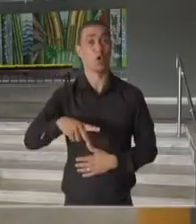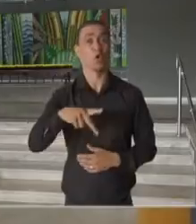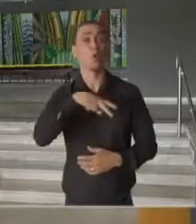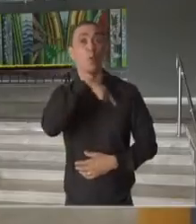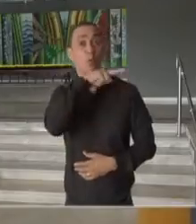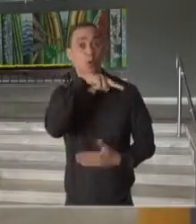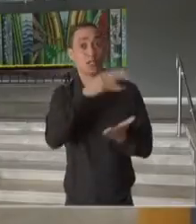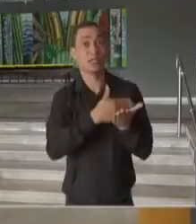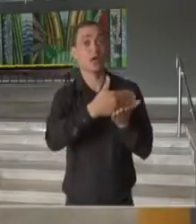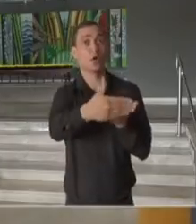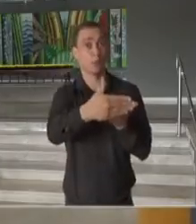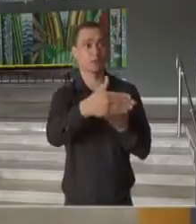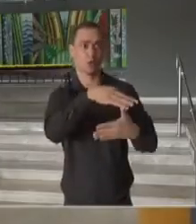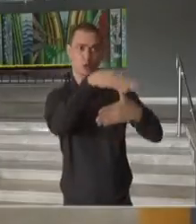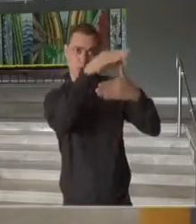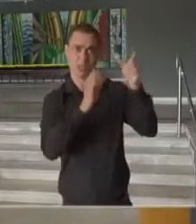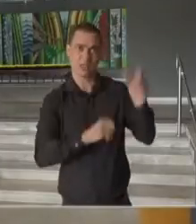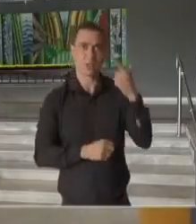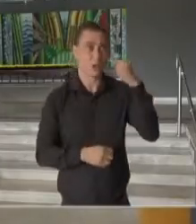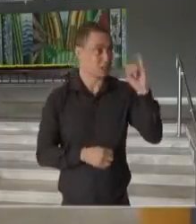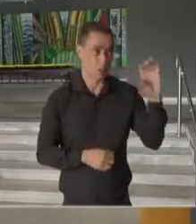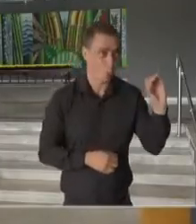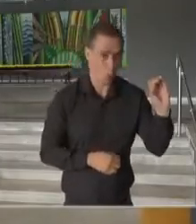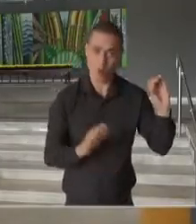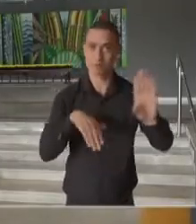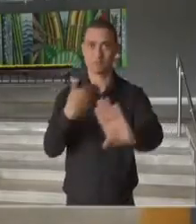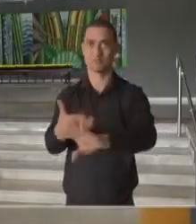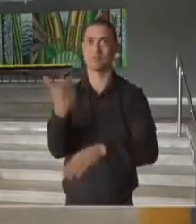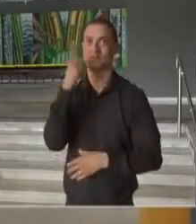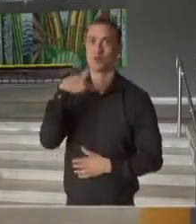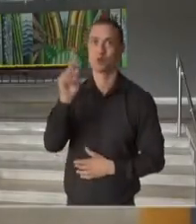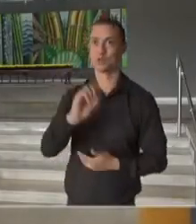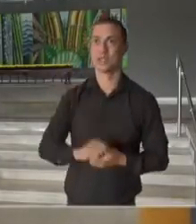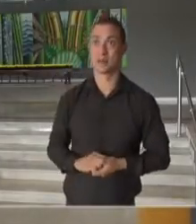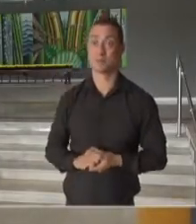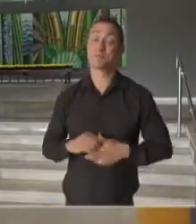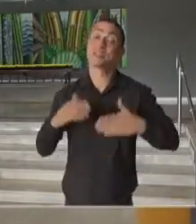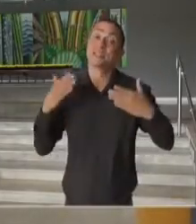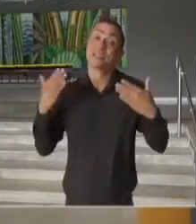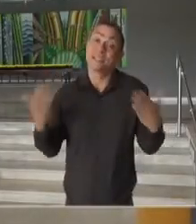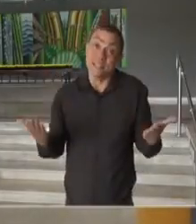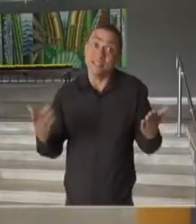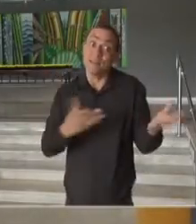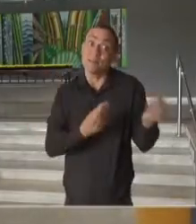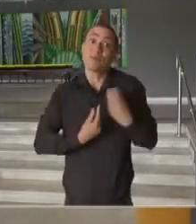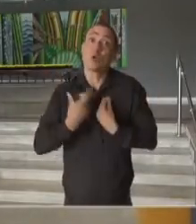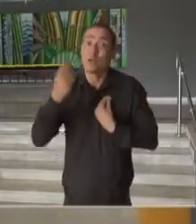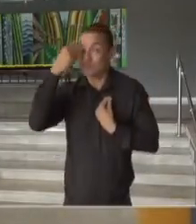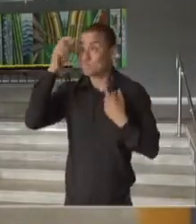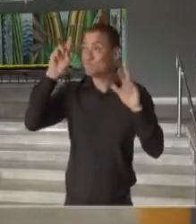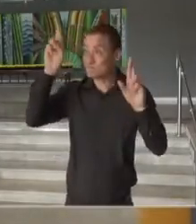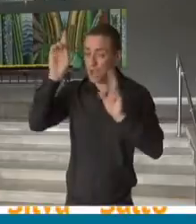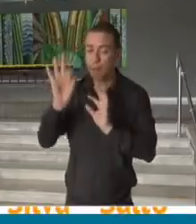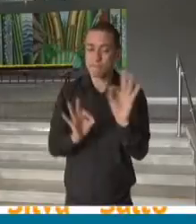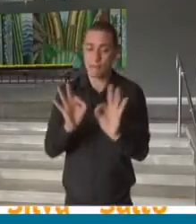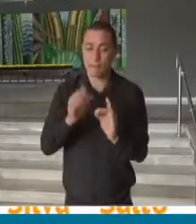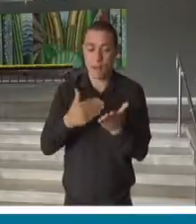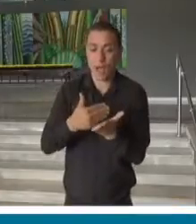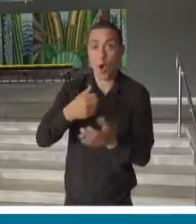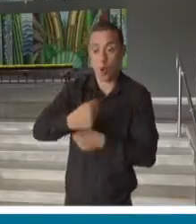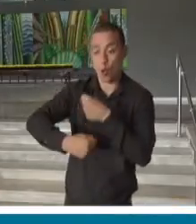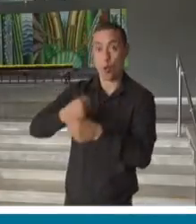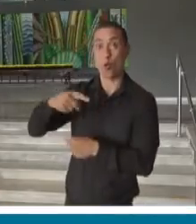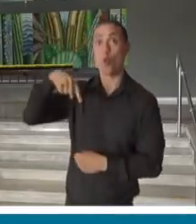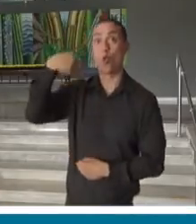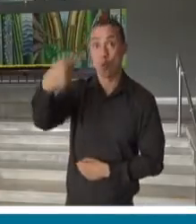o Butantã em São Paulo, sob sua liderança, nós não teríamos chegado até aqui. E, obviamente, isso nos dá muita esperança para planejar o próximo ano. Pode